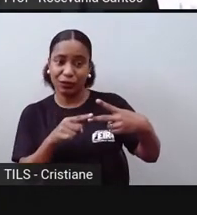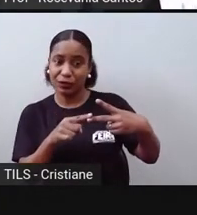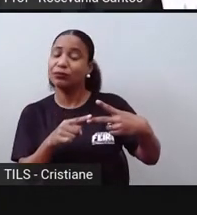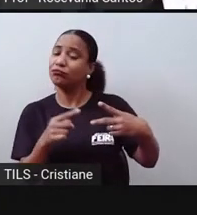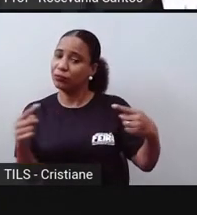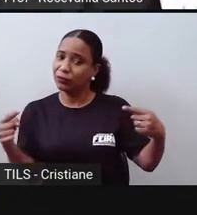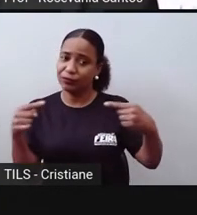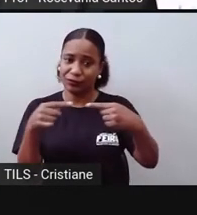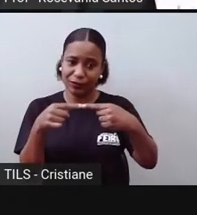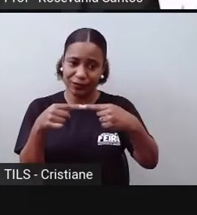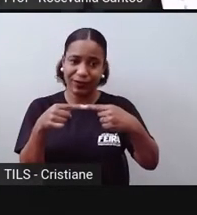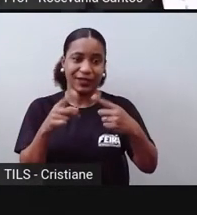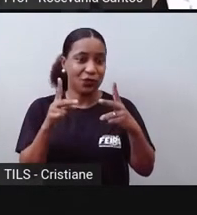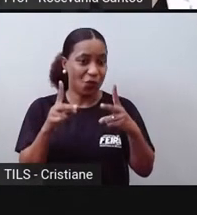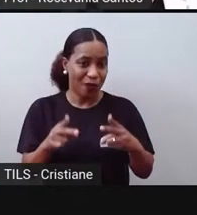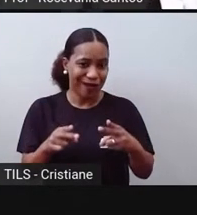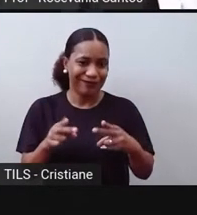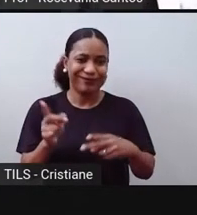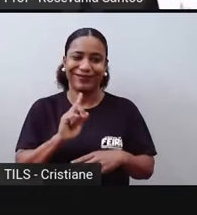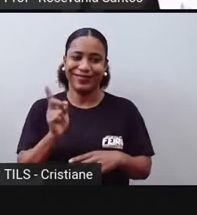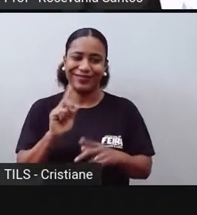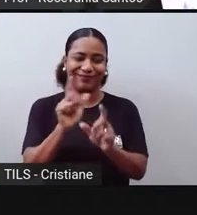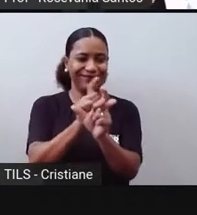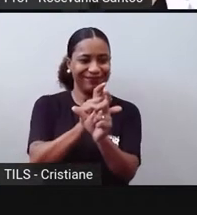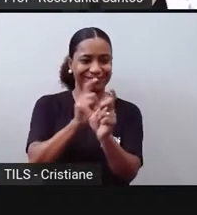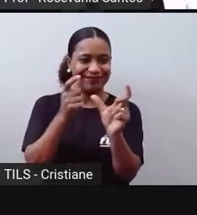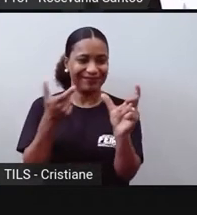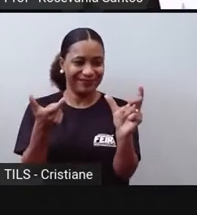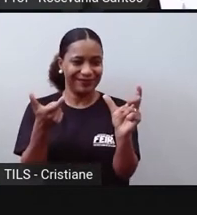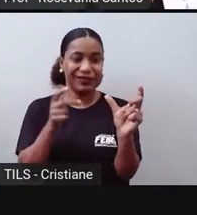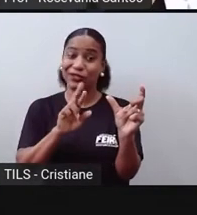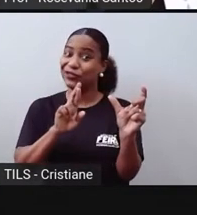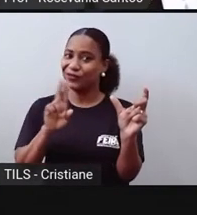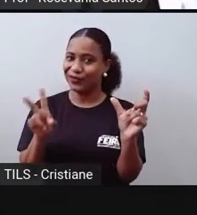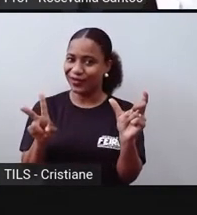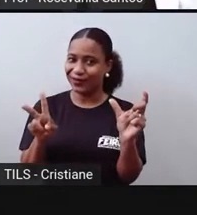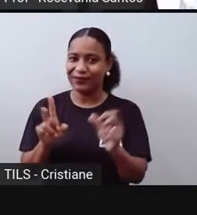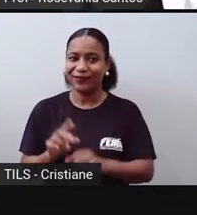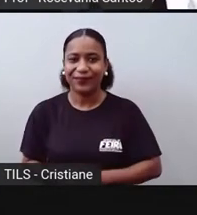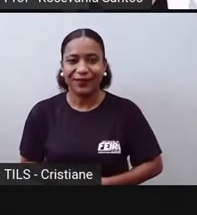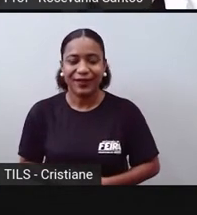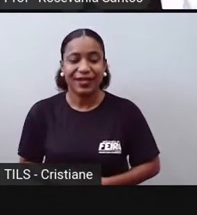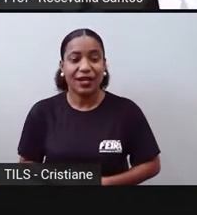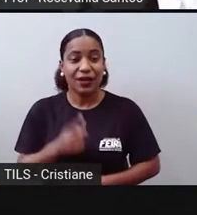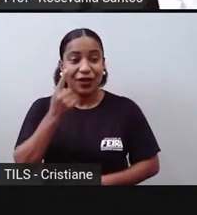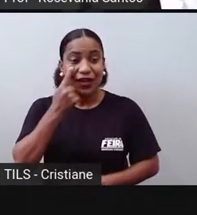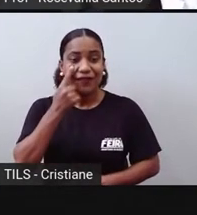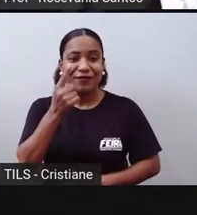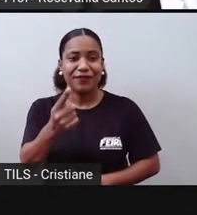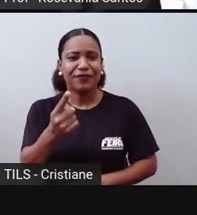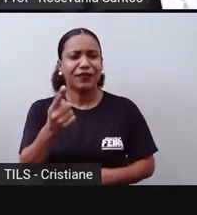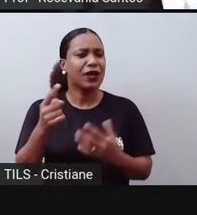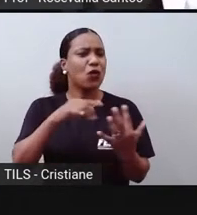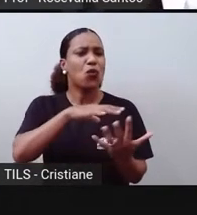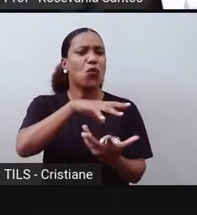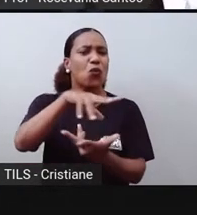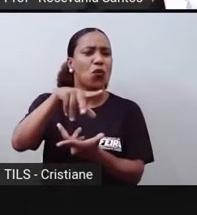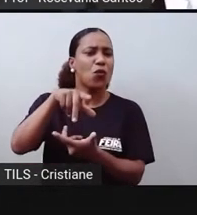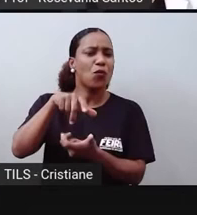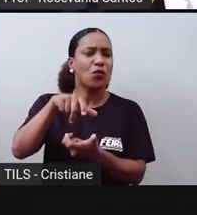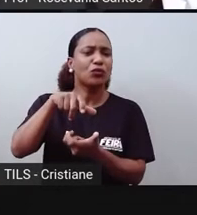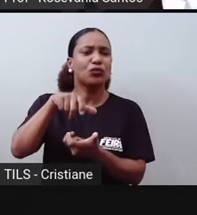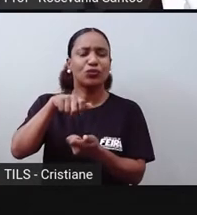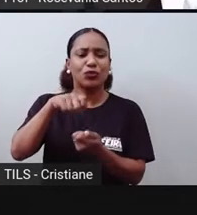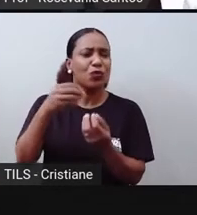são a mesma coisa, né? Então, bora entender, né? Bora ver algumas coisas que tornam esse mundo global. Aqui,